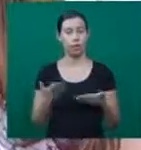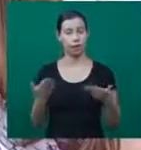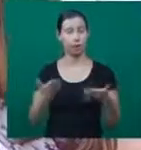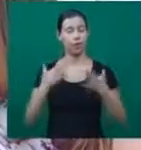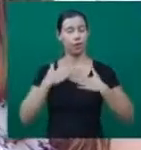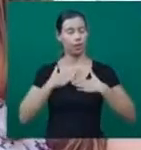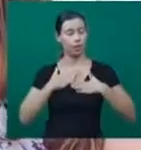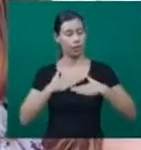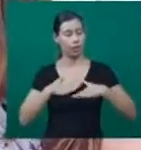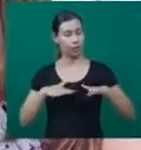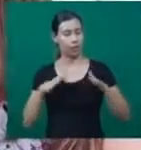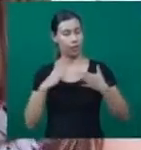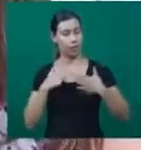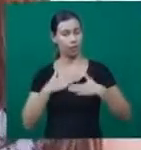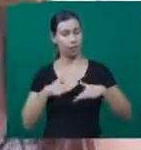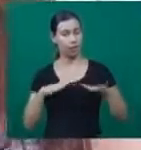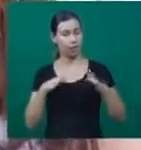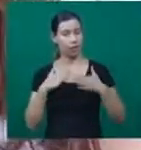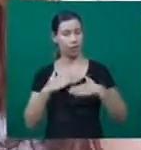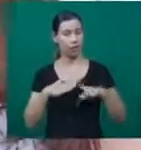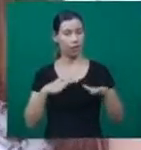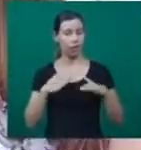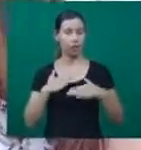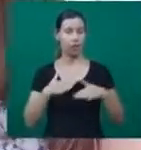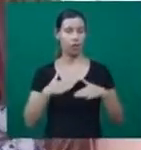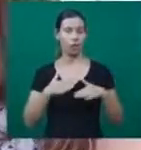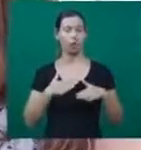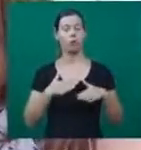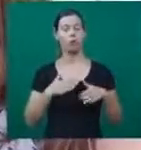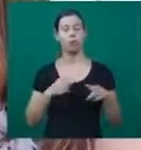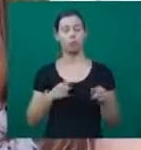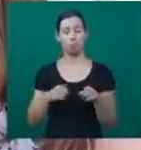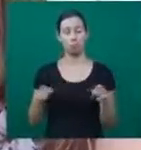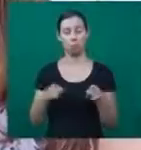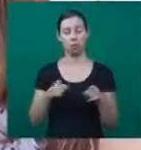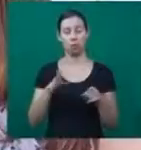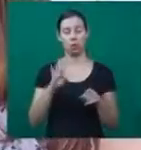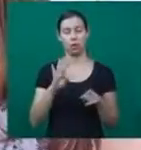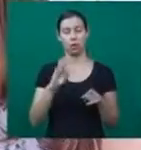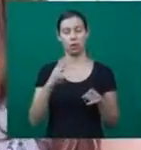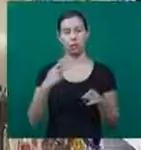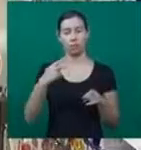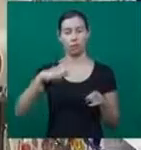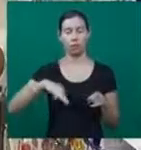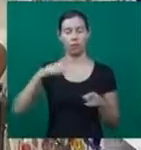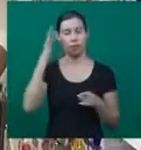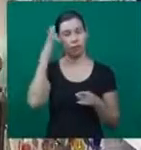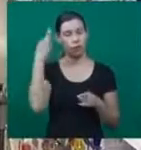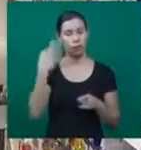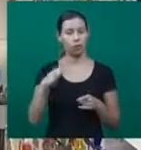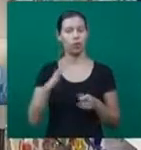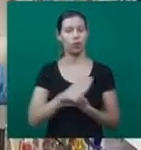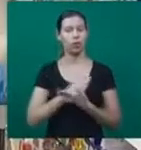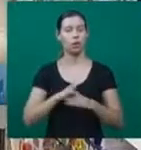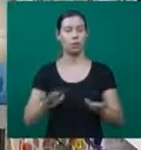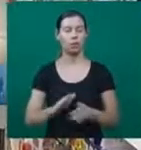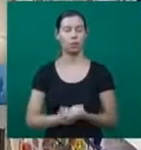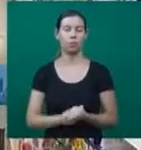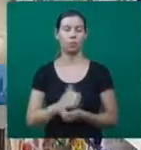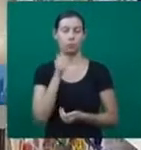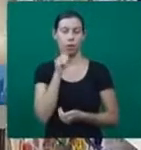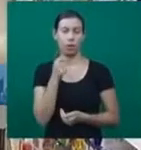calma nos períodos que eu estou de TPM, não tenho mais dores de cabeça como eu tinha. Raquel não é a única,